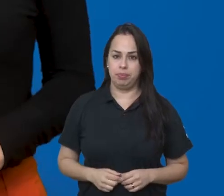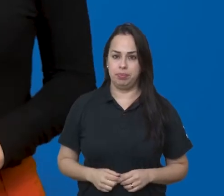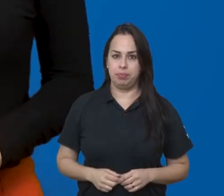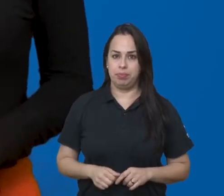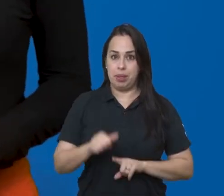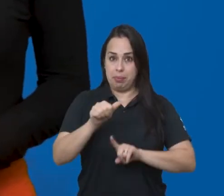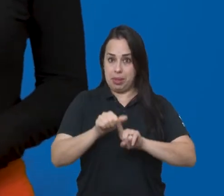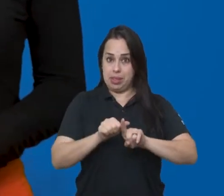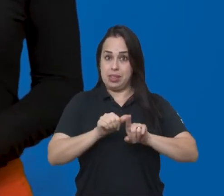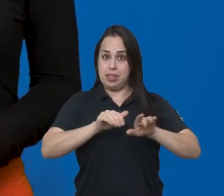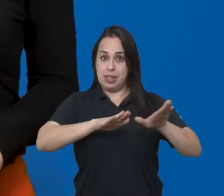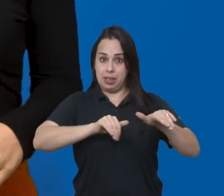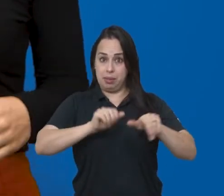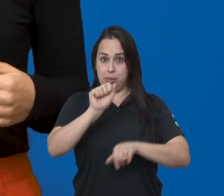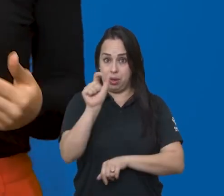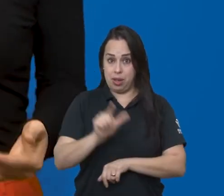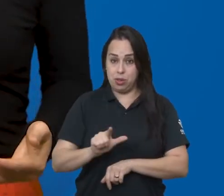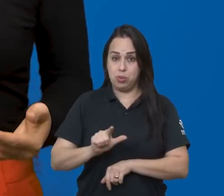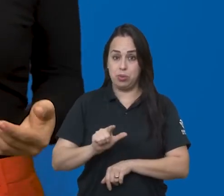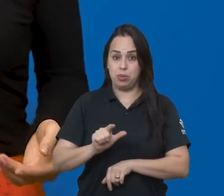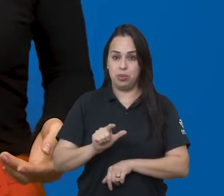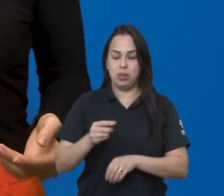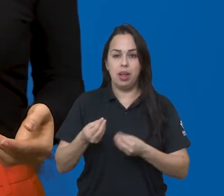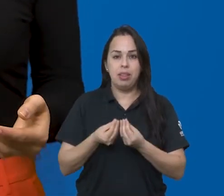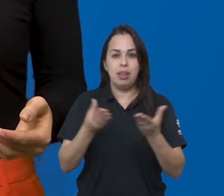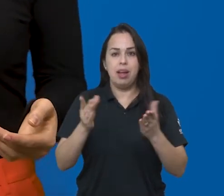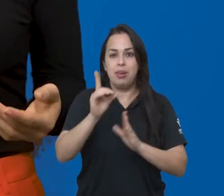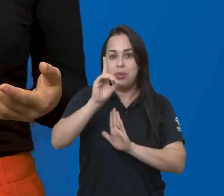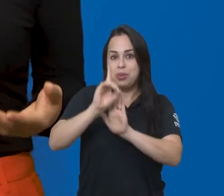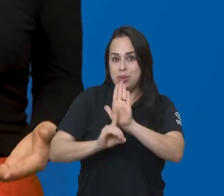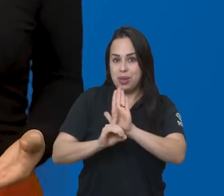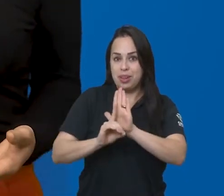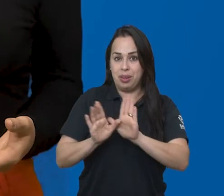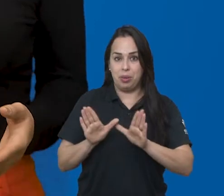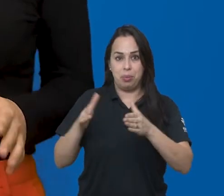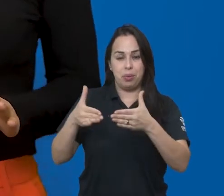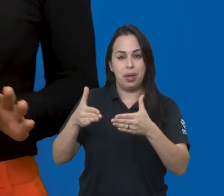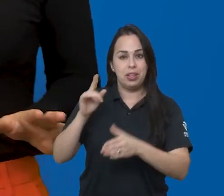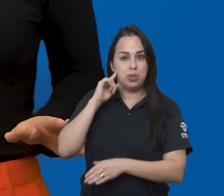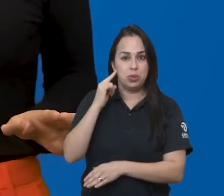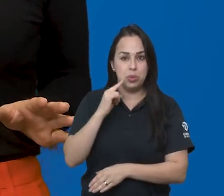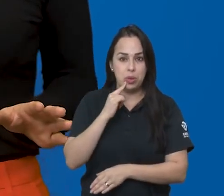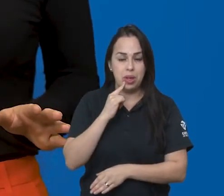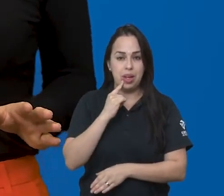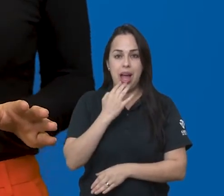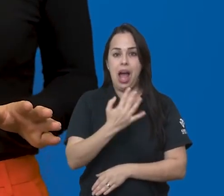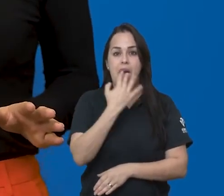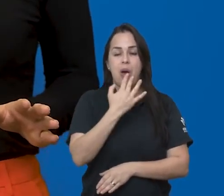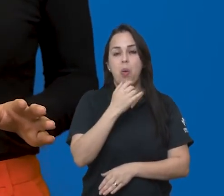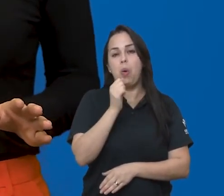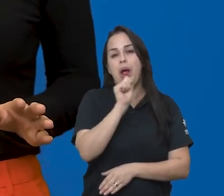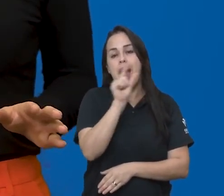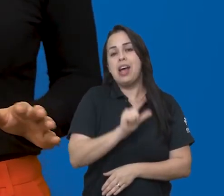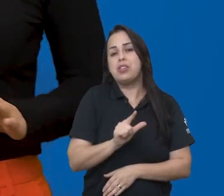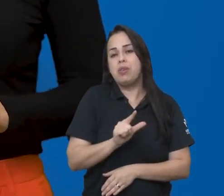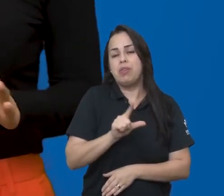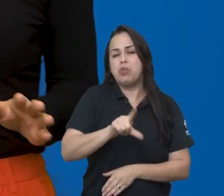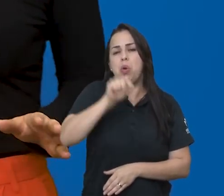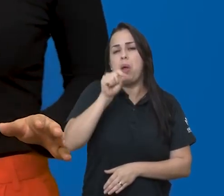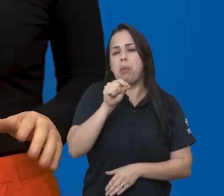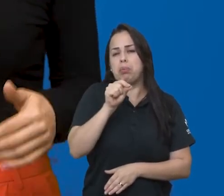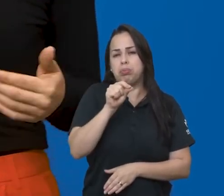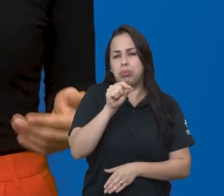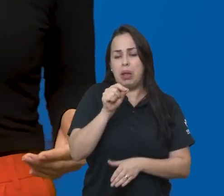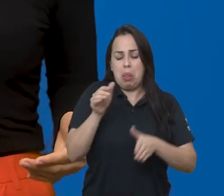O Setembro Azul busca fortalecer os direitos da comunidade surda. A cor azul foi escolhida por um motivo nada